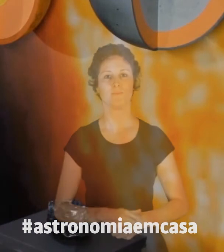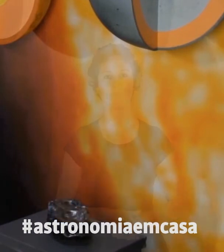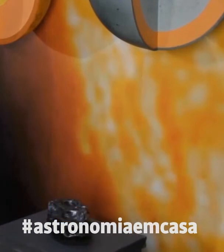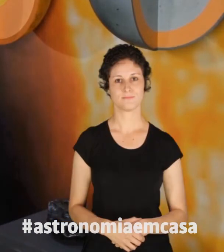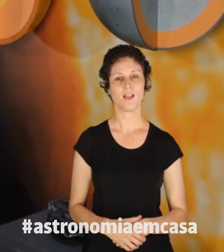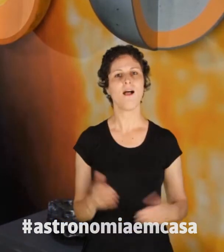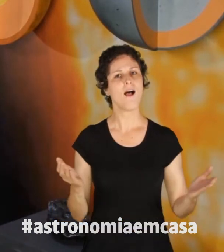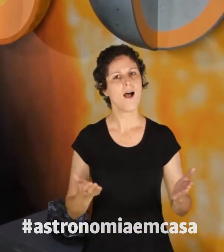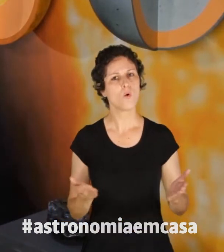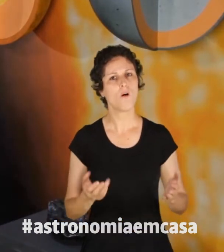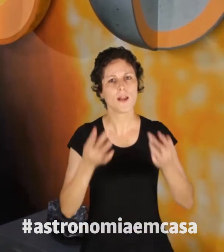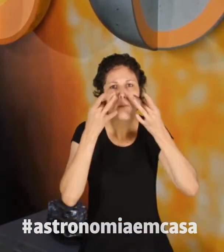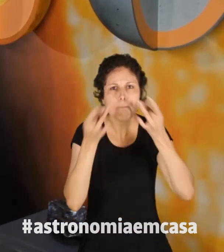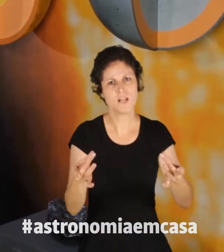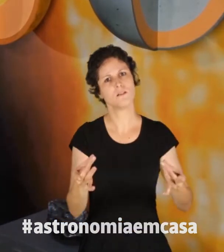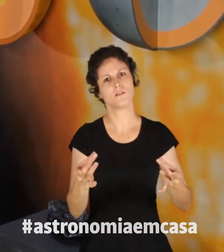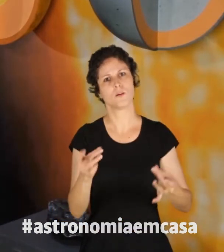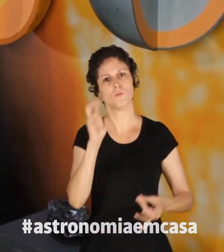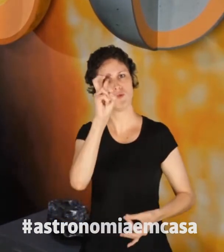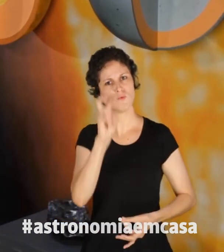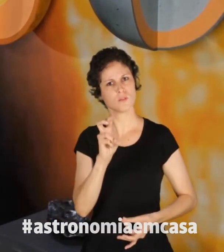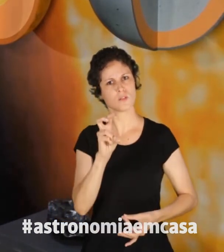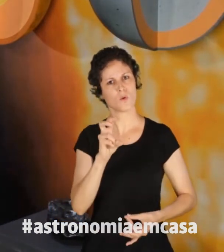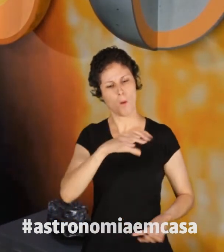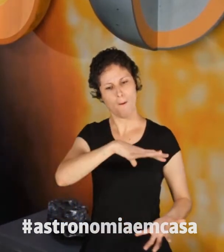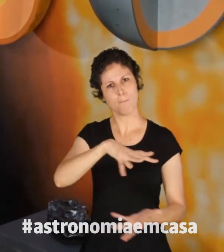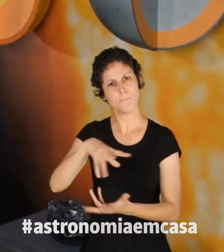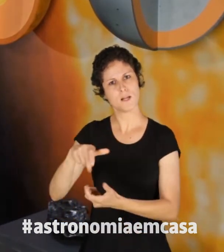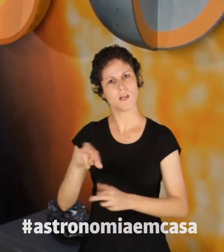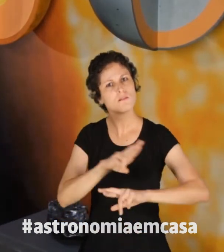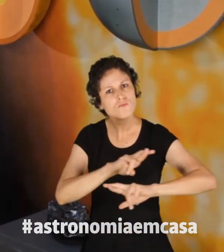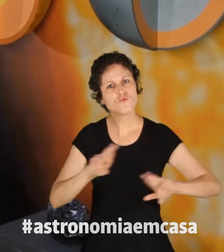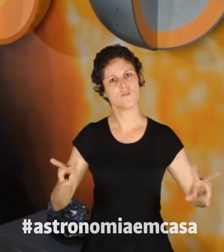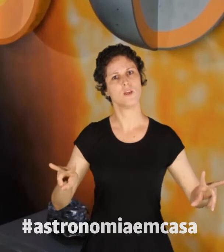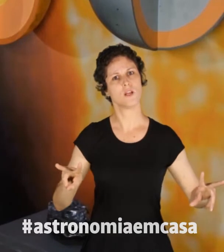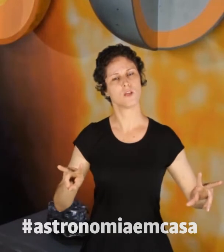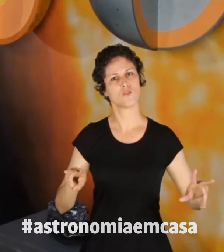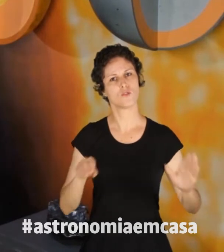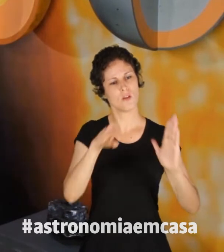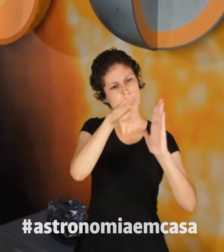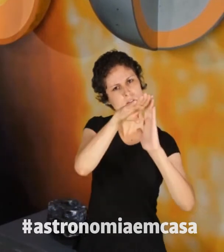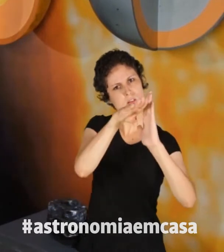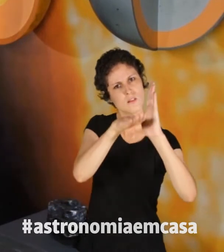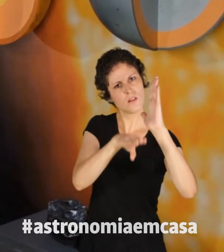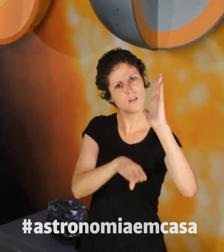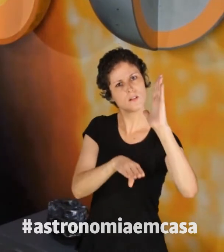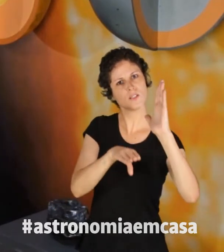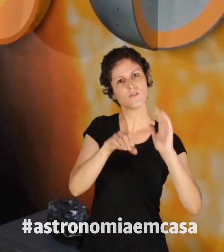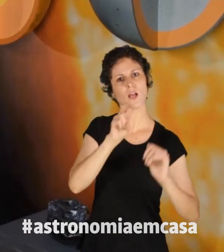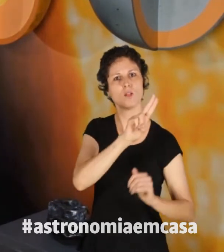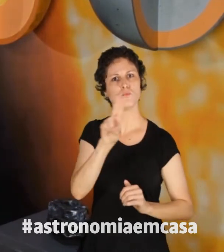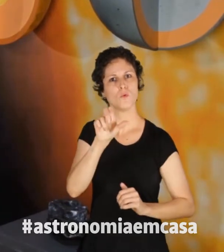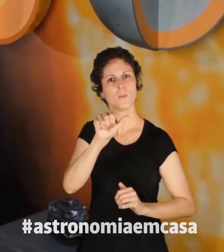Agora que falamos sobre os planetas, precisamos falar também dos planetas anões. Eles se encaixam em uma outra categoria de corpos